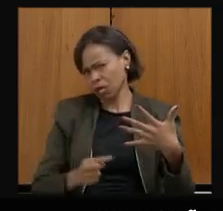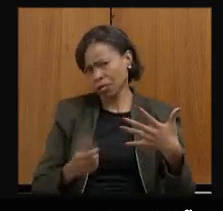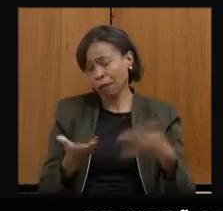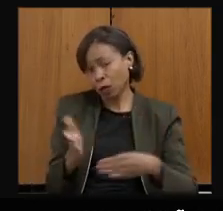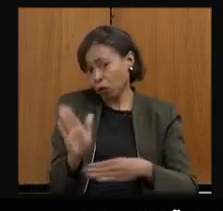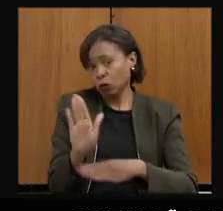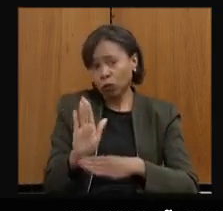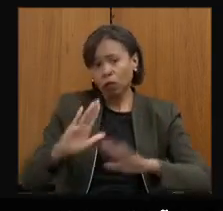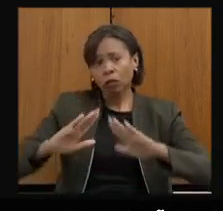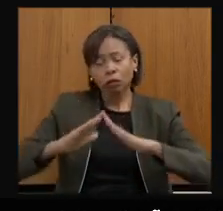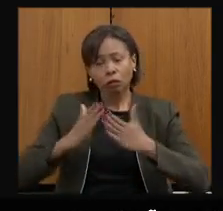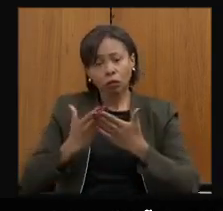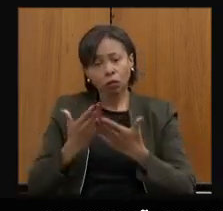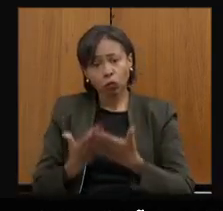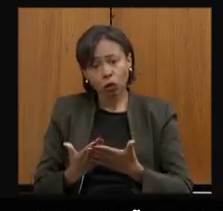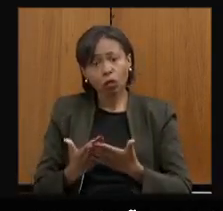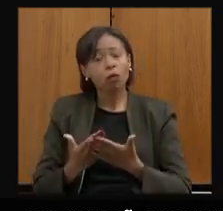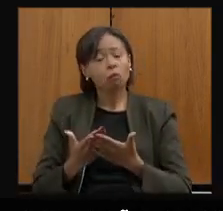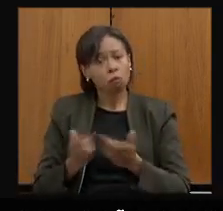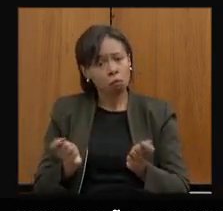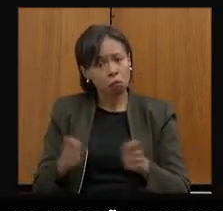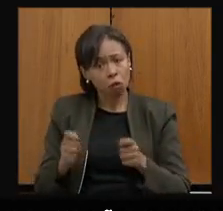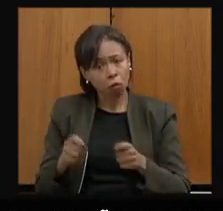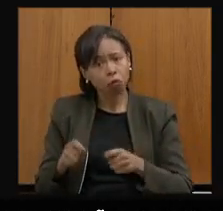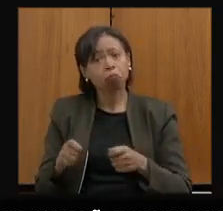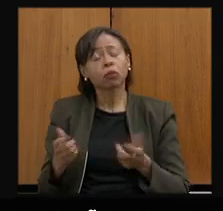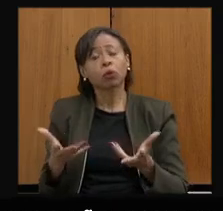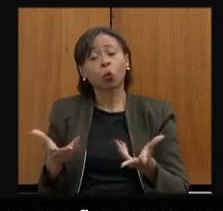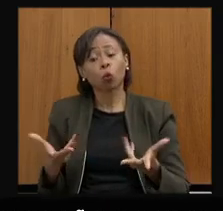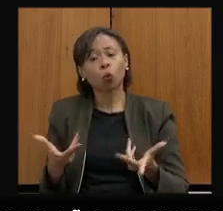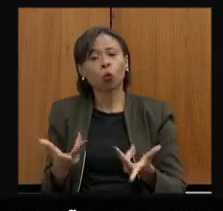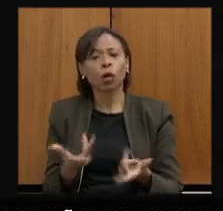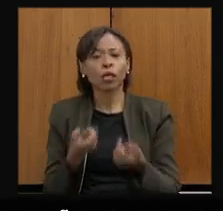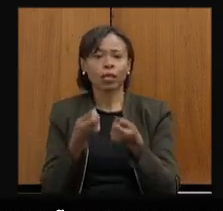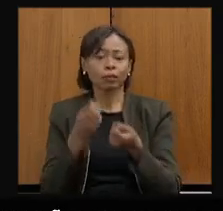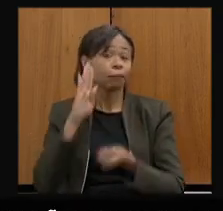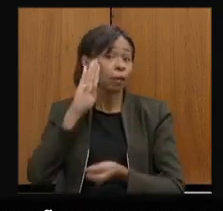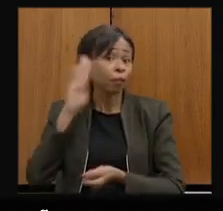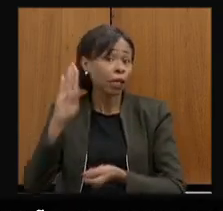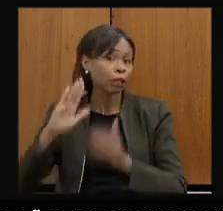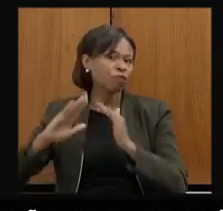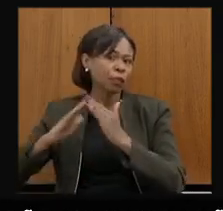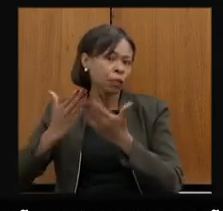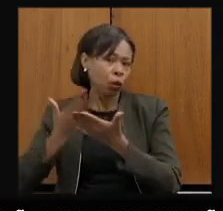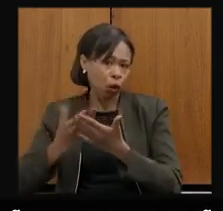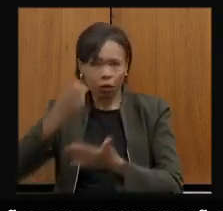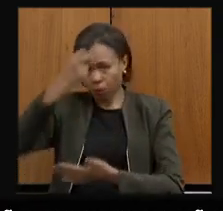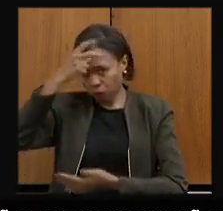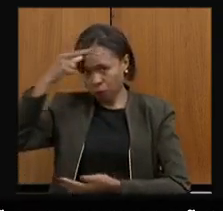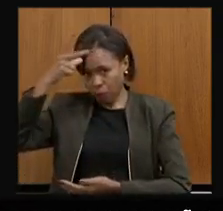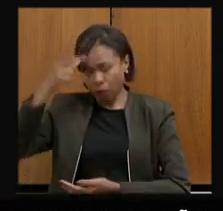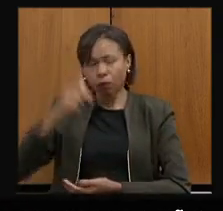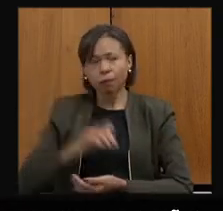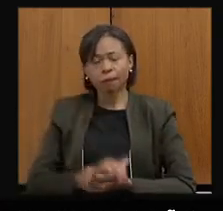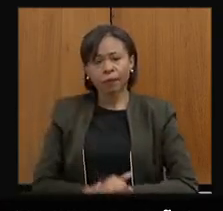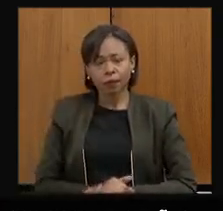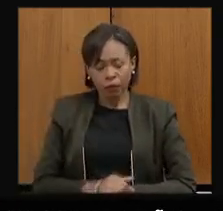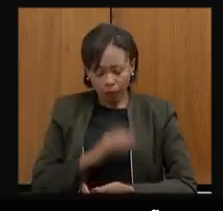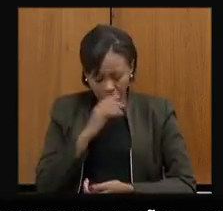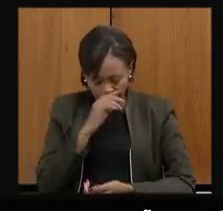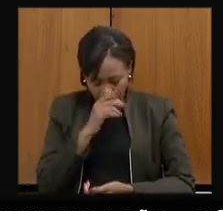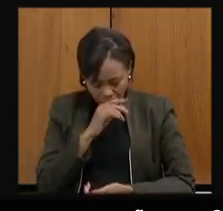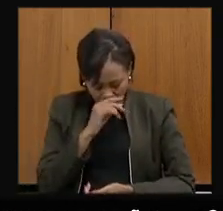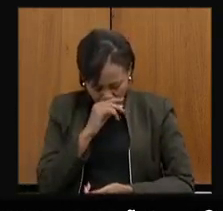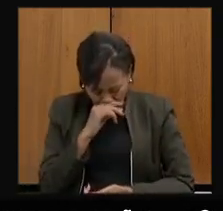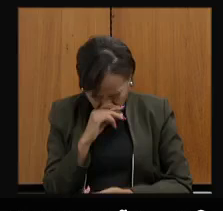escolas possam ter qualidade, principalmente as escolas municipais. Eu tive muito prazer em passar